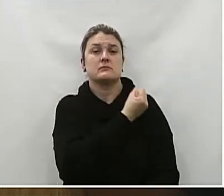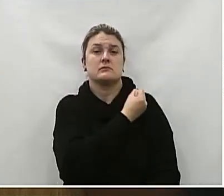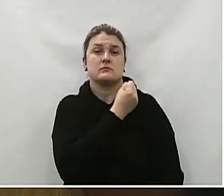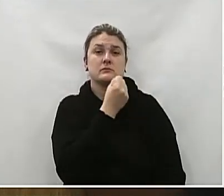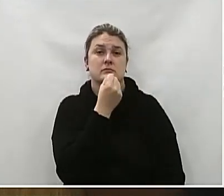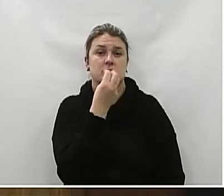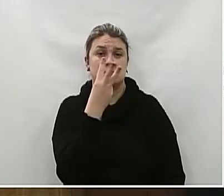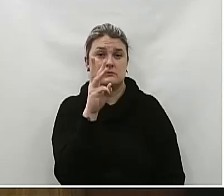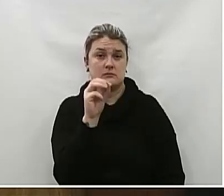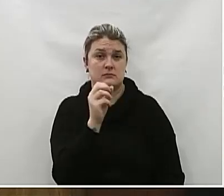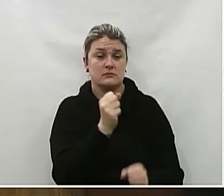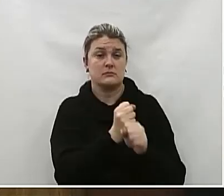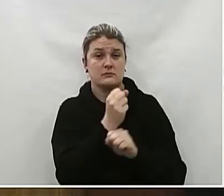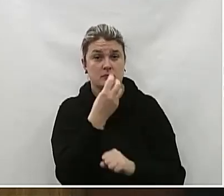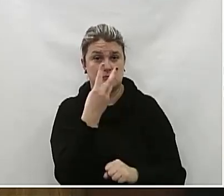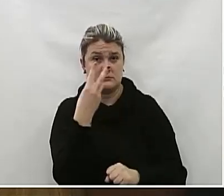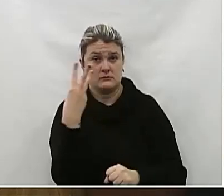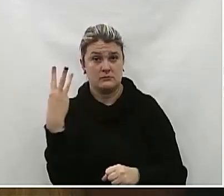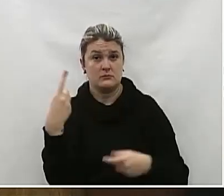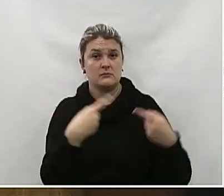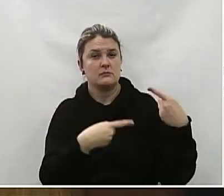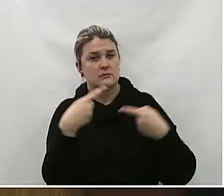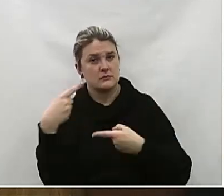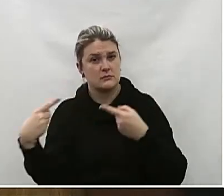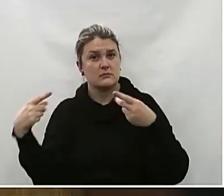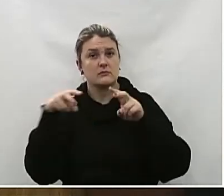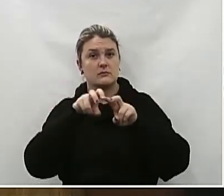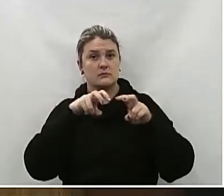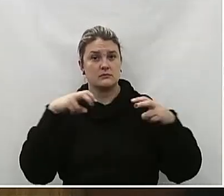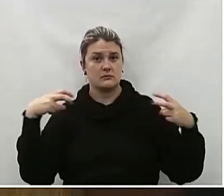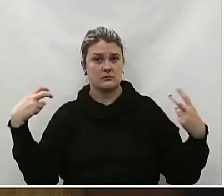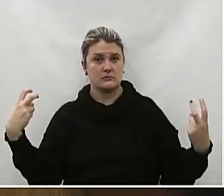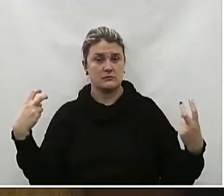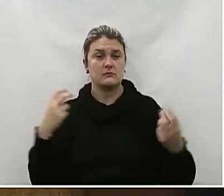de número 30 de 2023 para apreciação do plenário